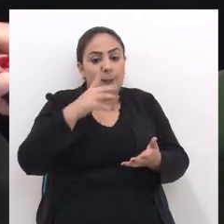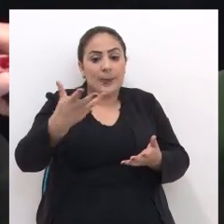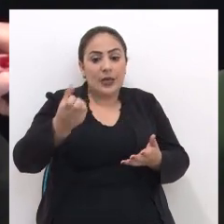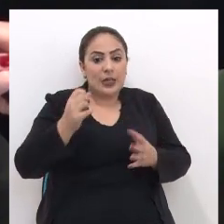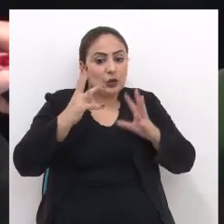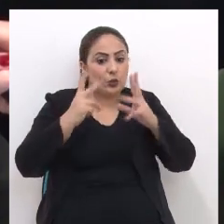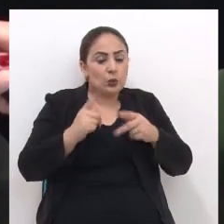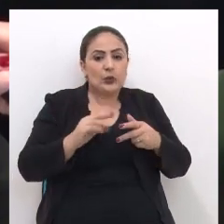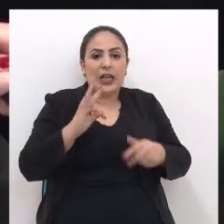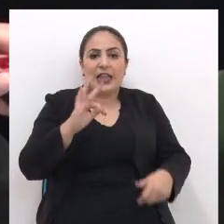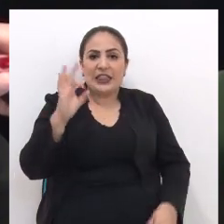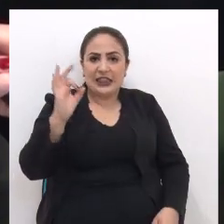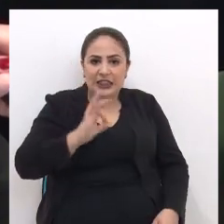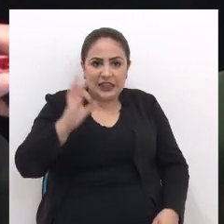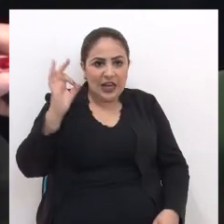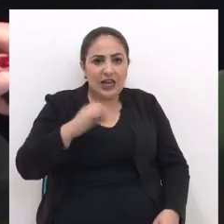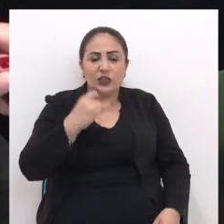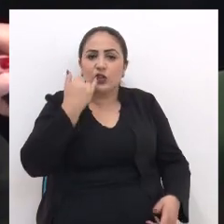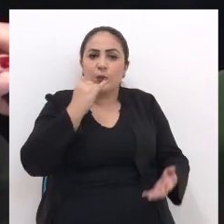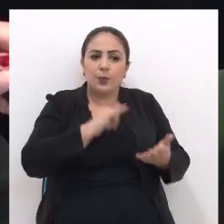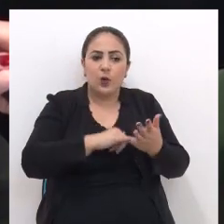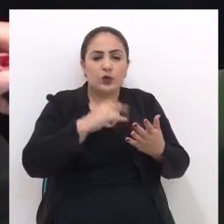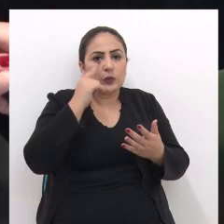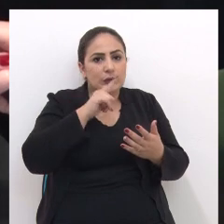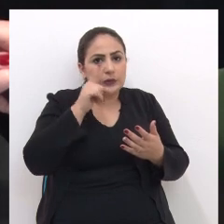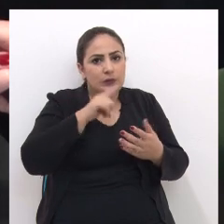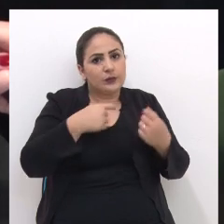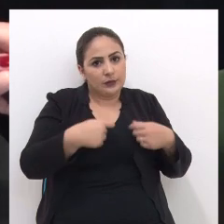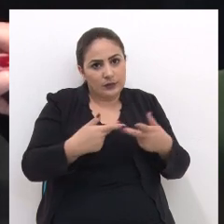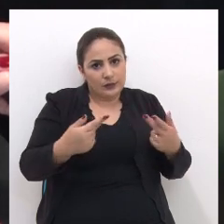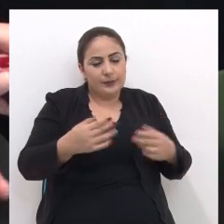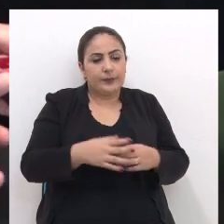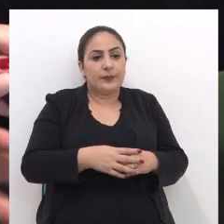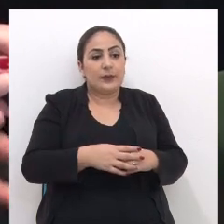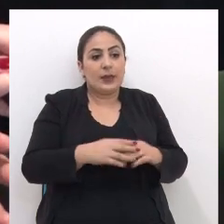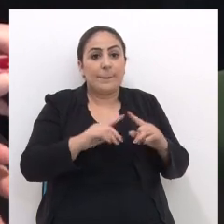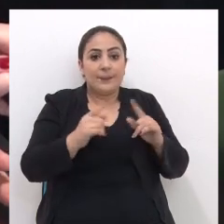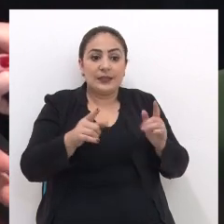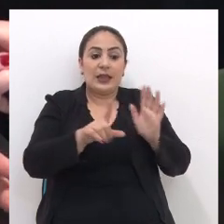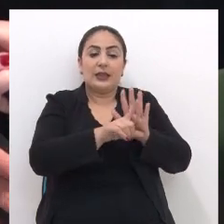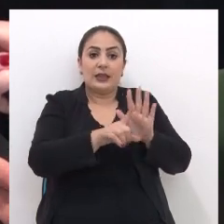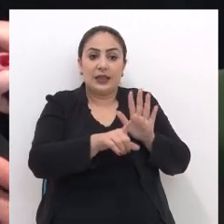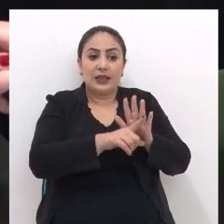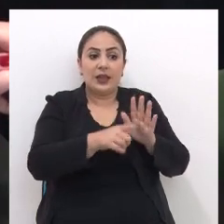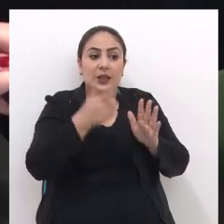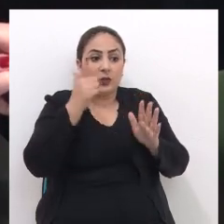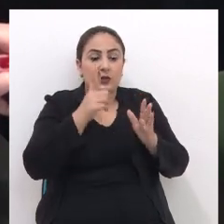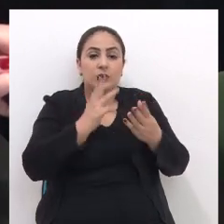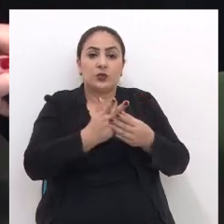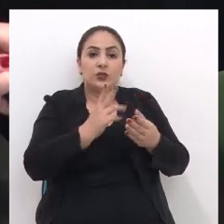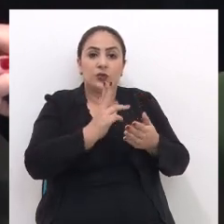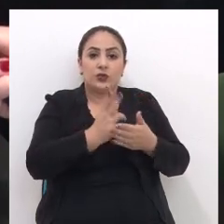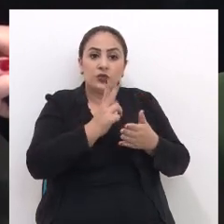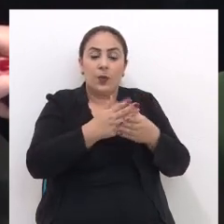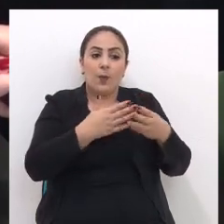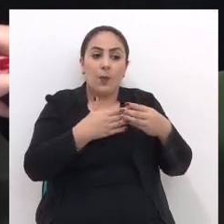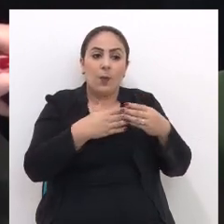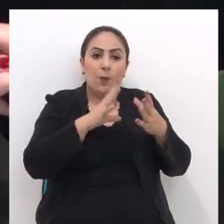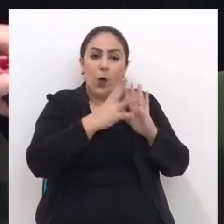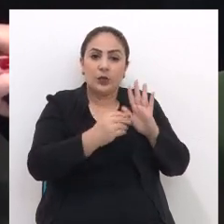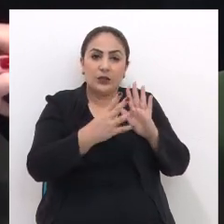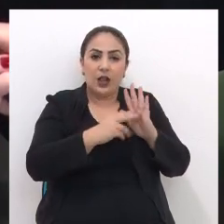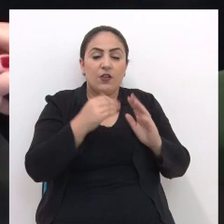recolher todas as taxas E impostos que são necessários Para regularizar o seu imóvel A legislação Ela segue um modelo federal